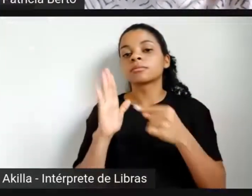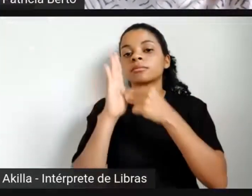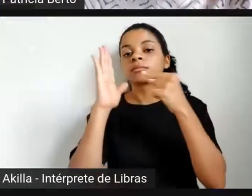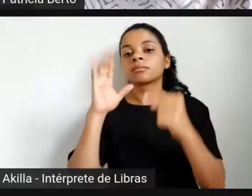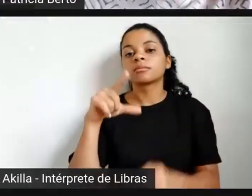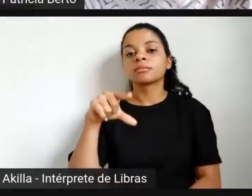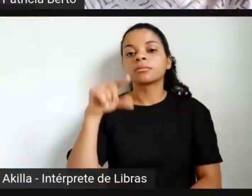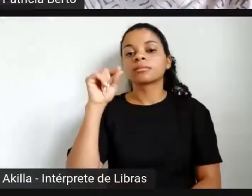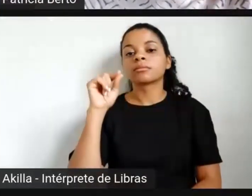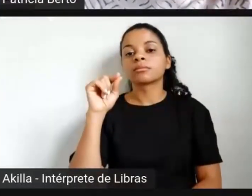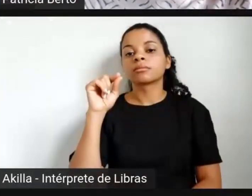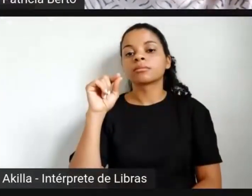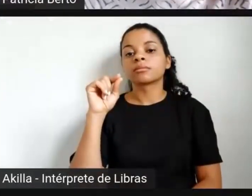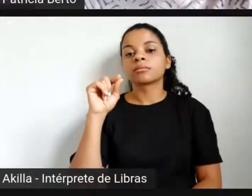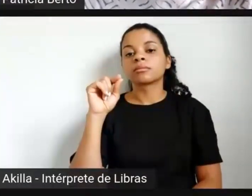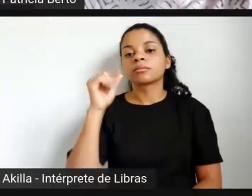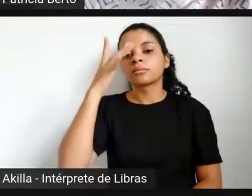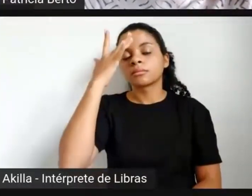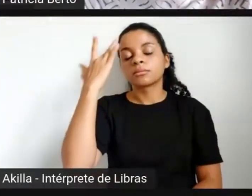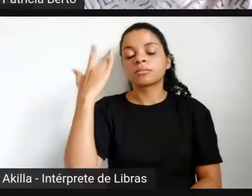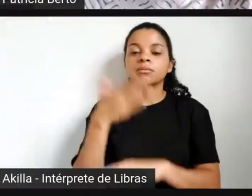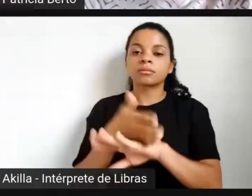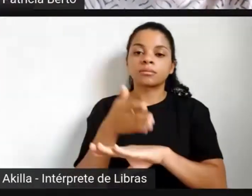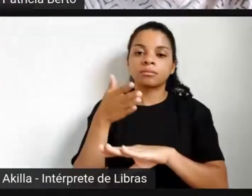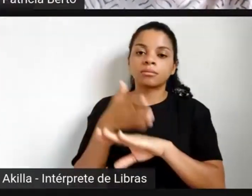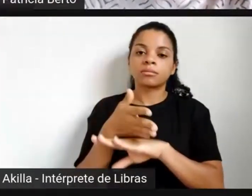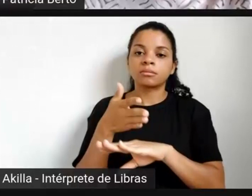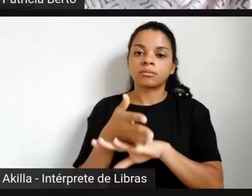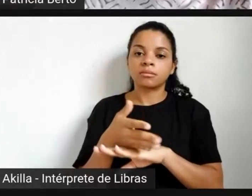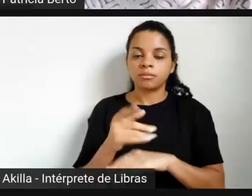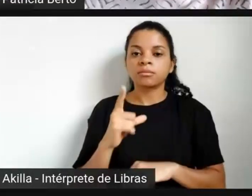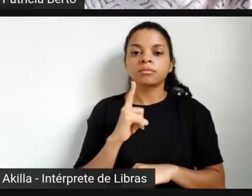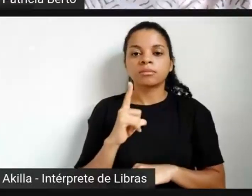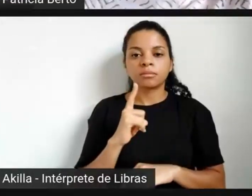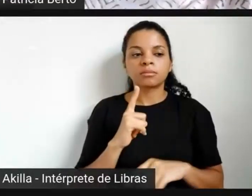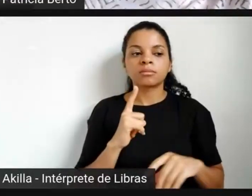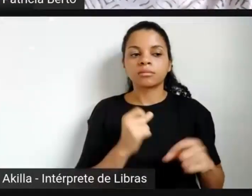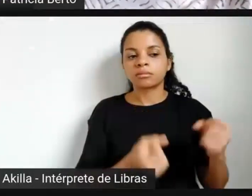curiosidade pode ir lá, a tem algumas PECs que estão aguardando indicação de membros.